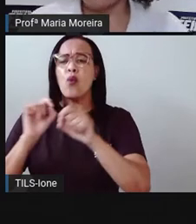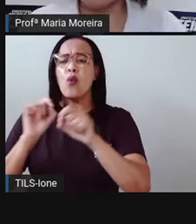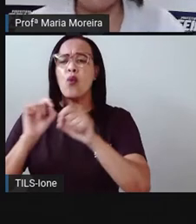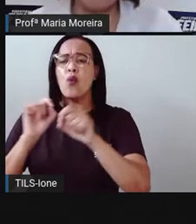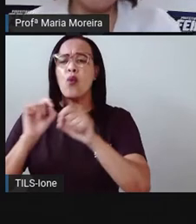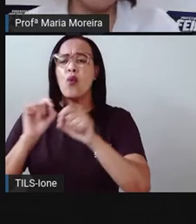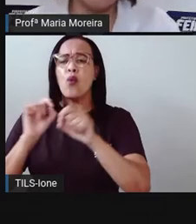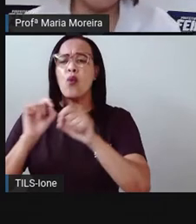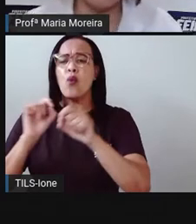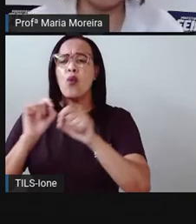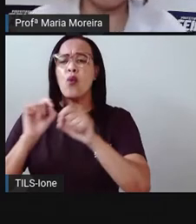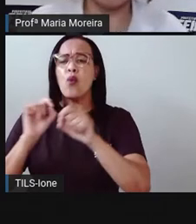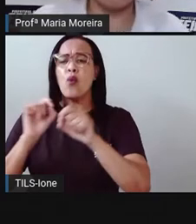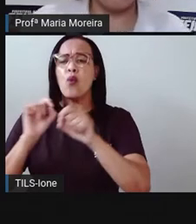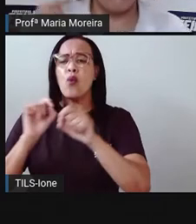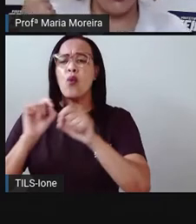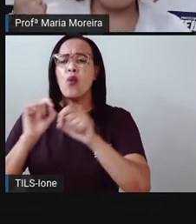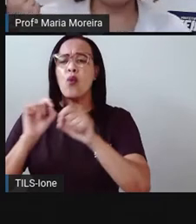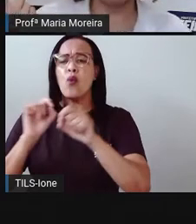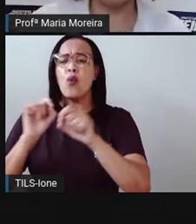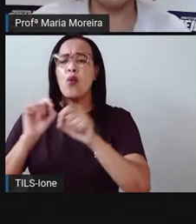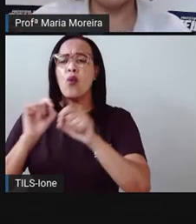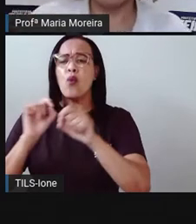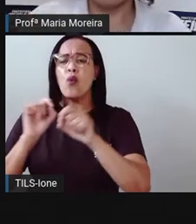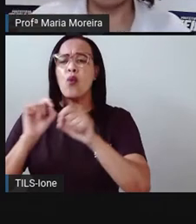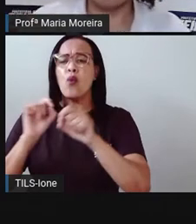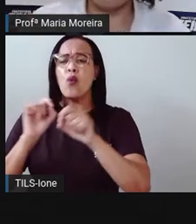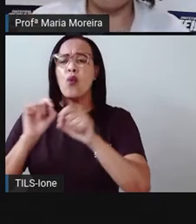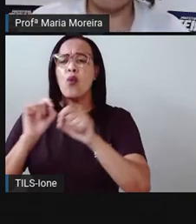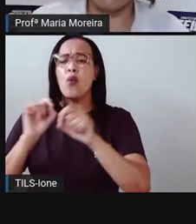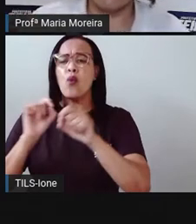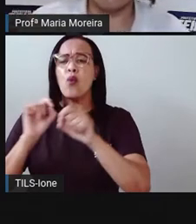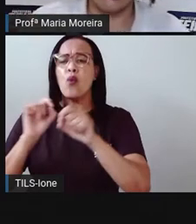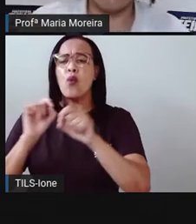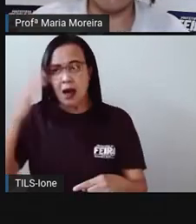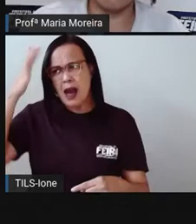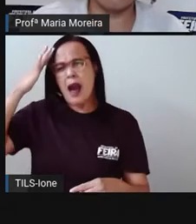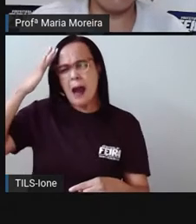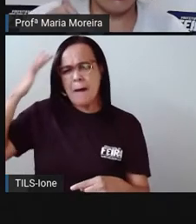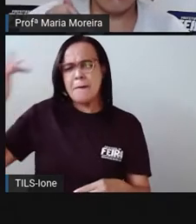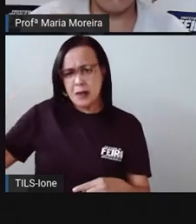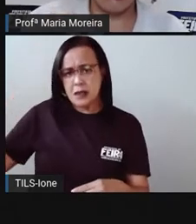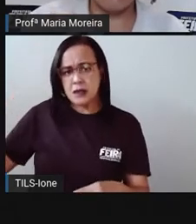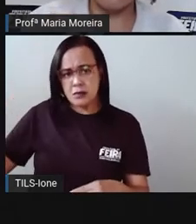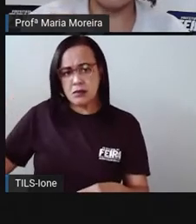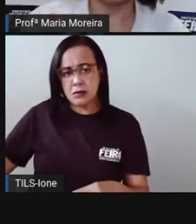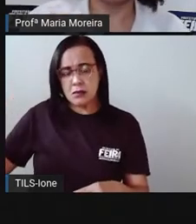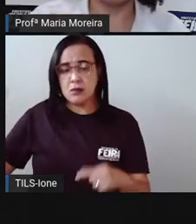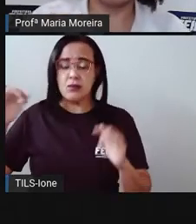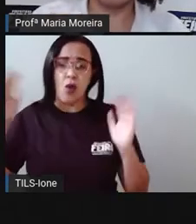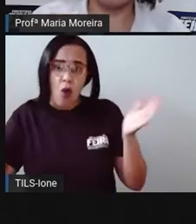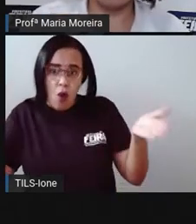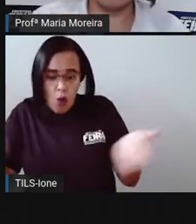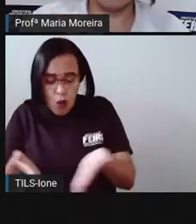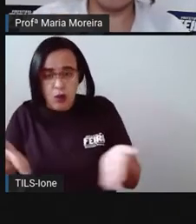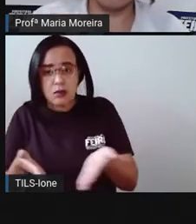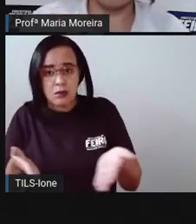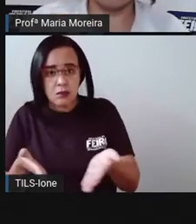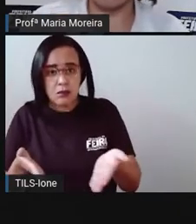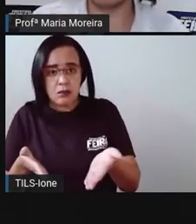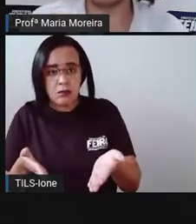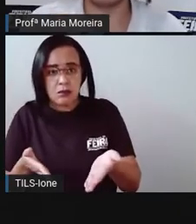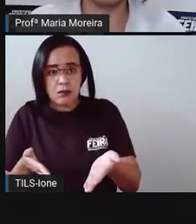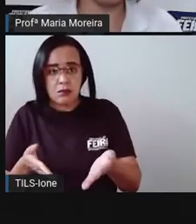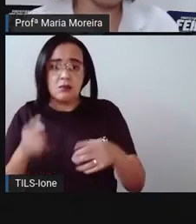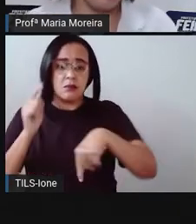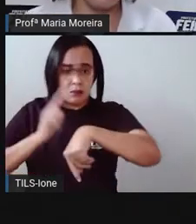Olha, o tempo é tudo isso? Quando eu digo amanhã, eu estou me referindo ao tempo, quando eu digo hoje, eu também estou me referindo